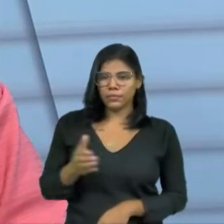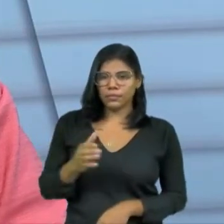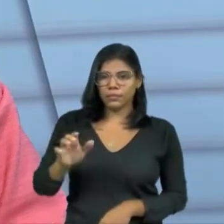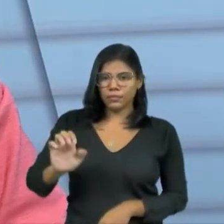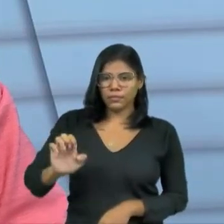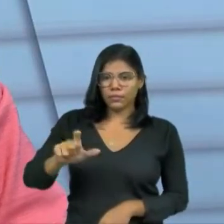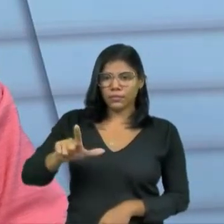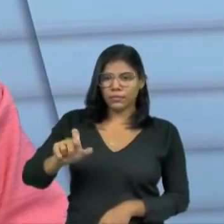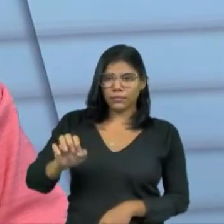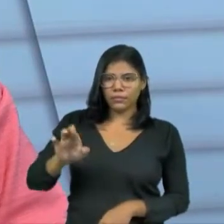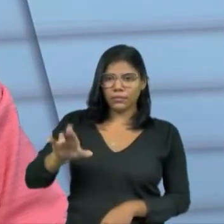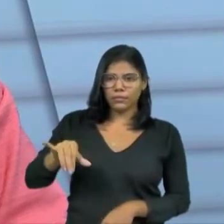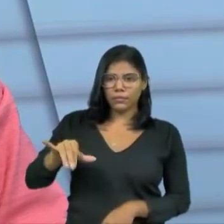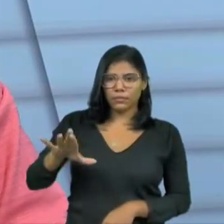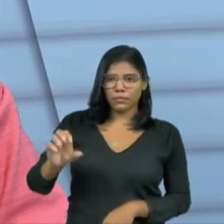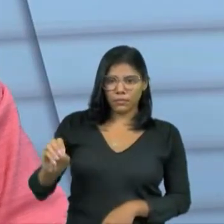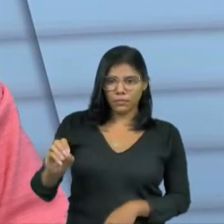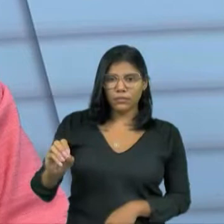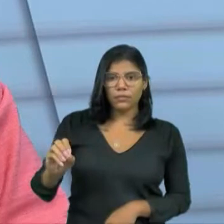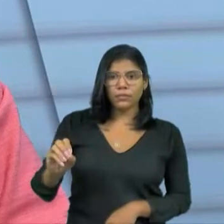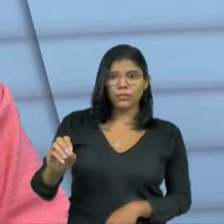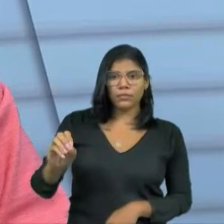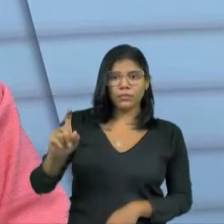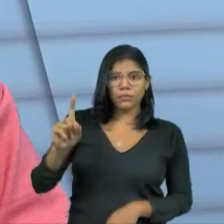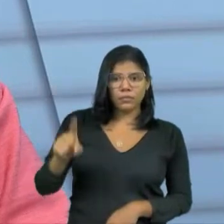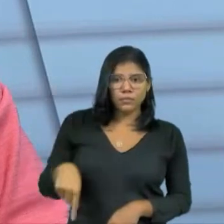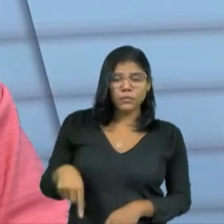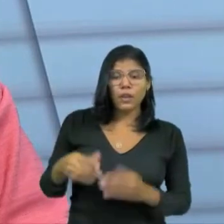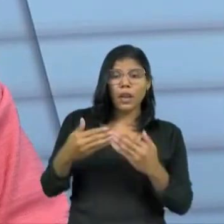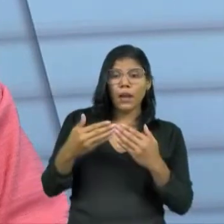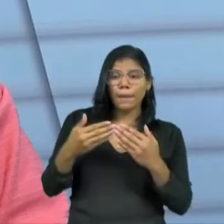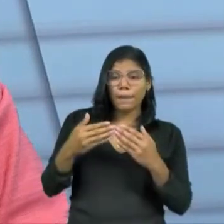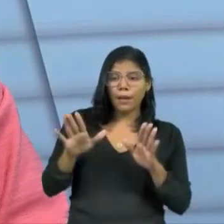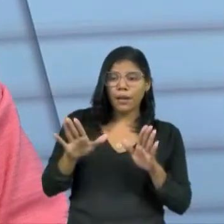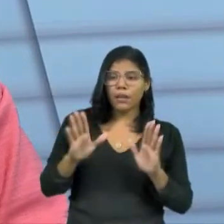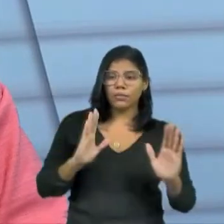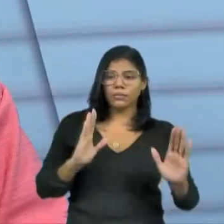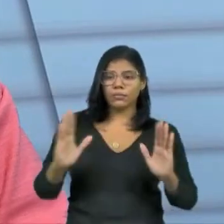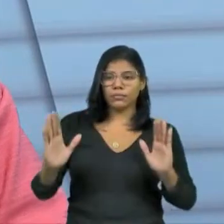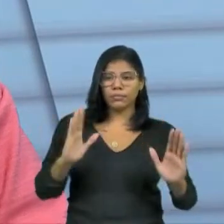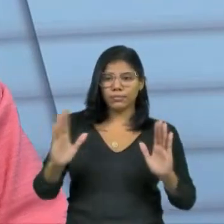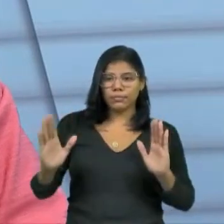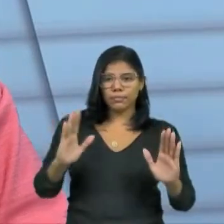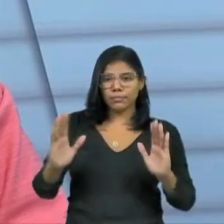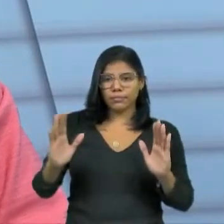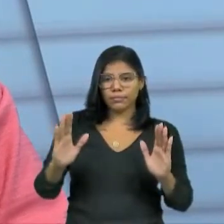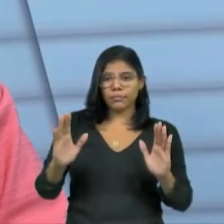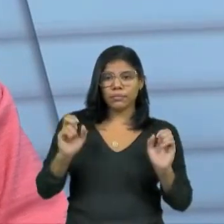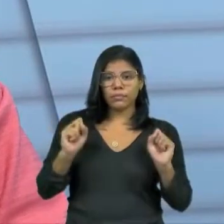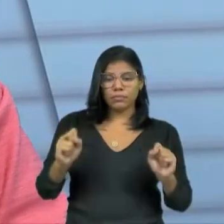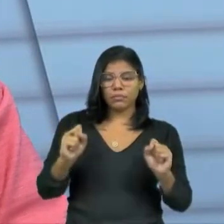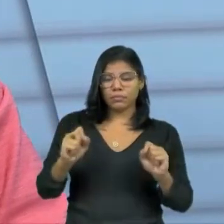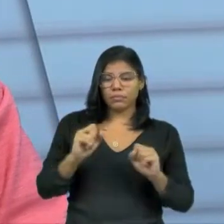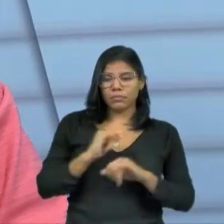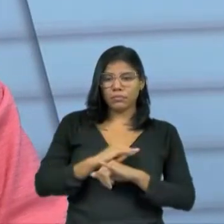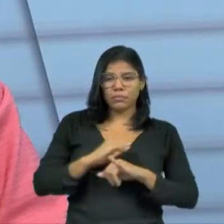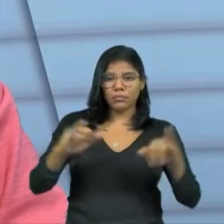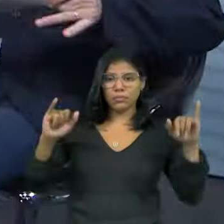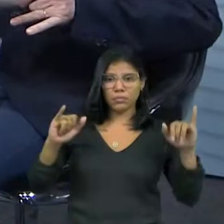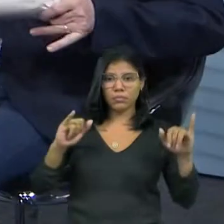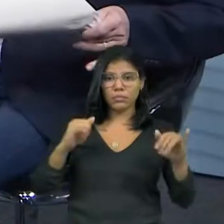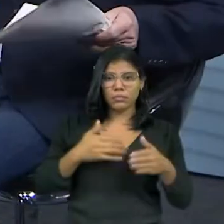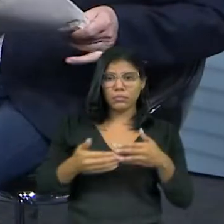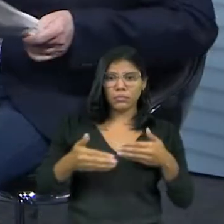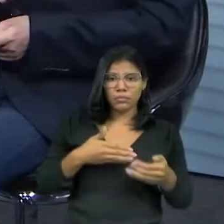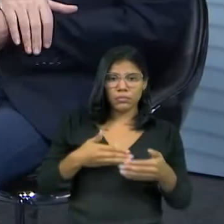publicam as decisões, ele fica ali aberto durante o horário do expediente para qualquer momento ser publicado. O TRE já está em